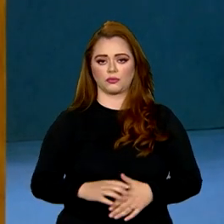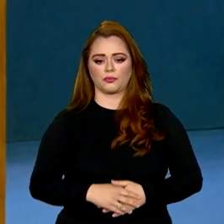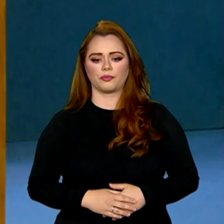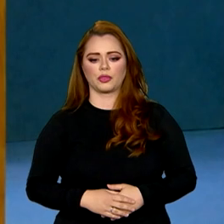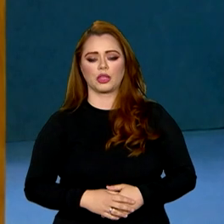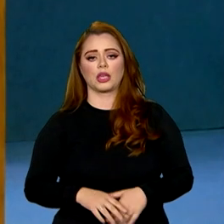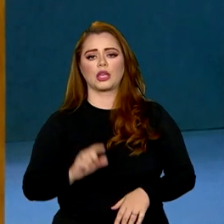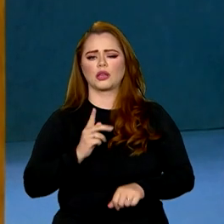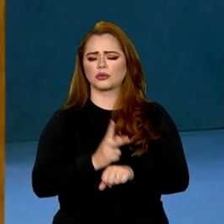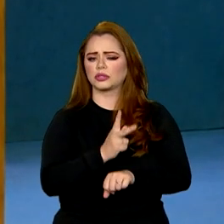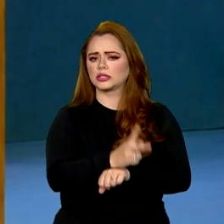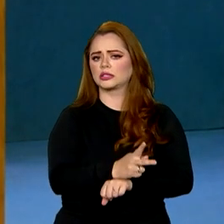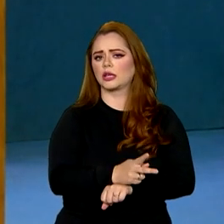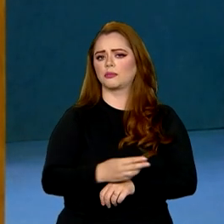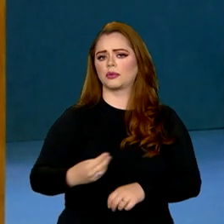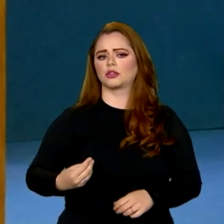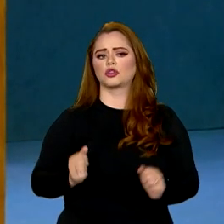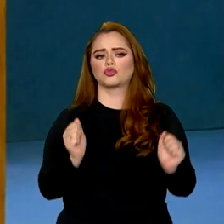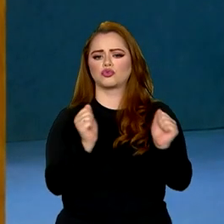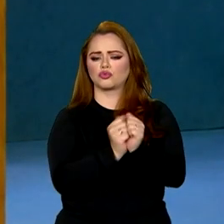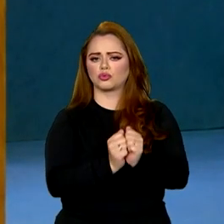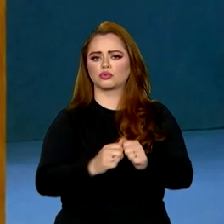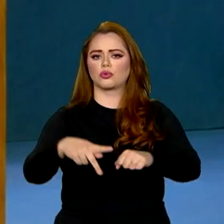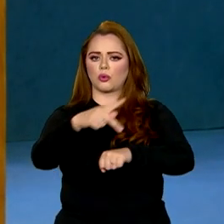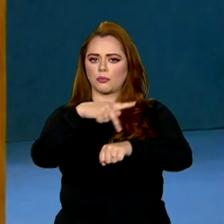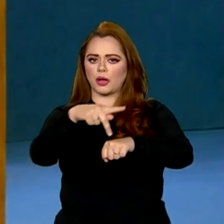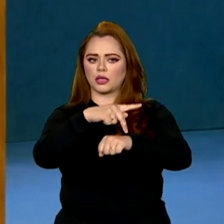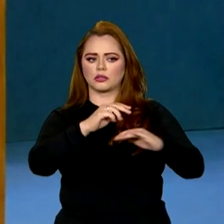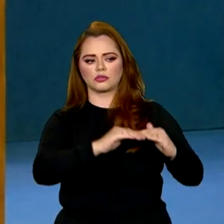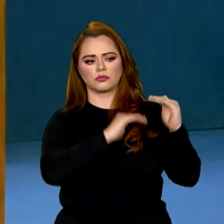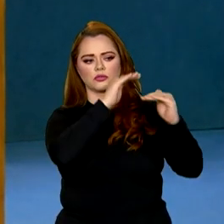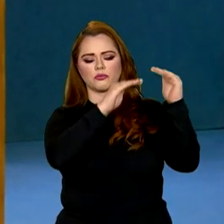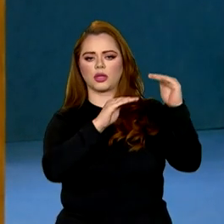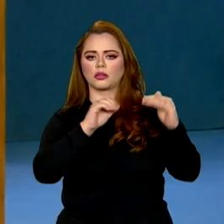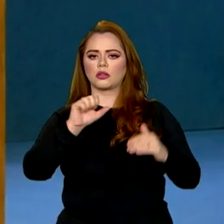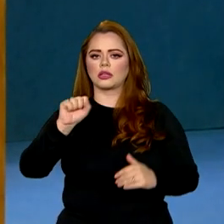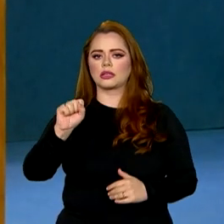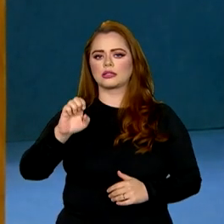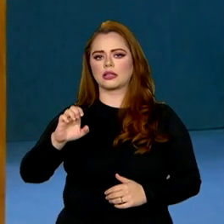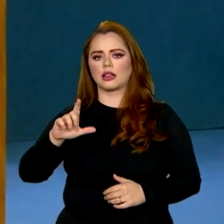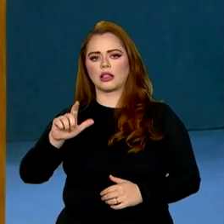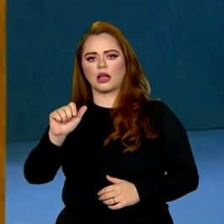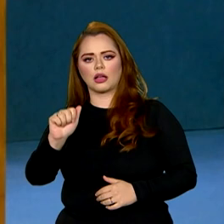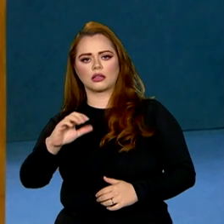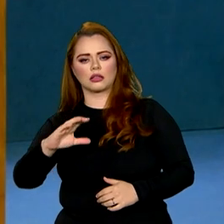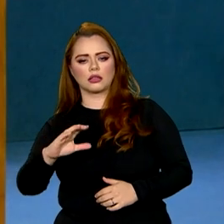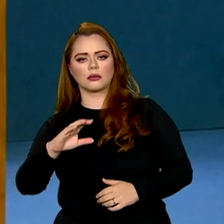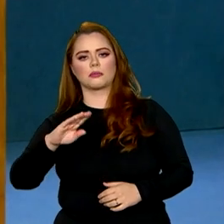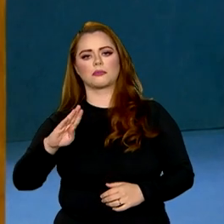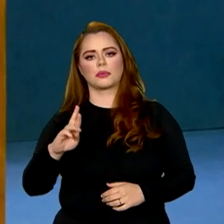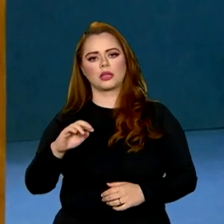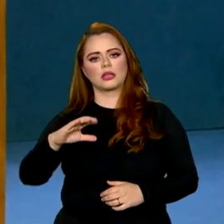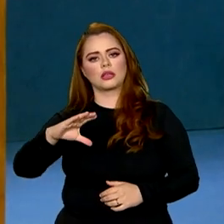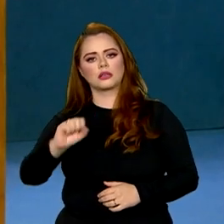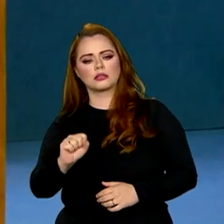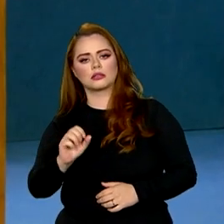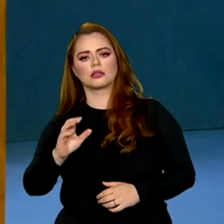com a presença de países em desenvolvimento, como a CELAC, os BRICS e o G20.